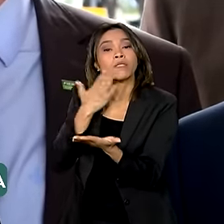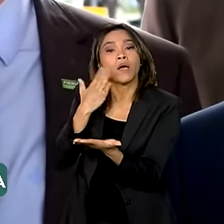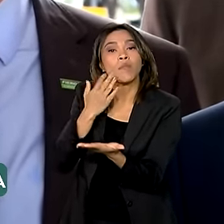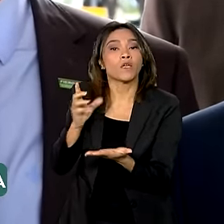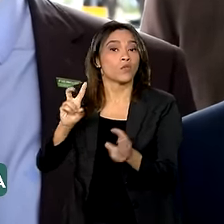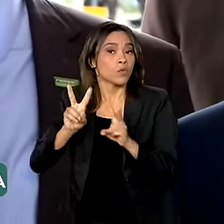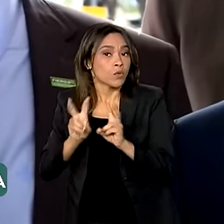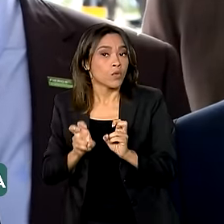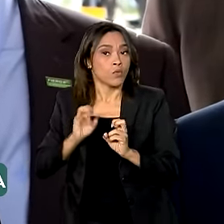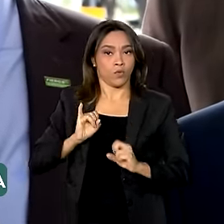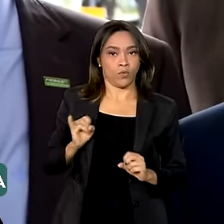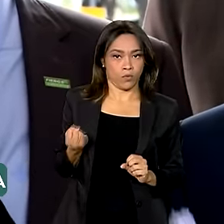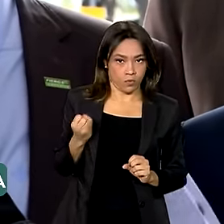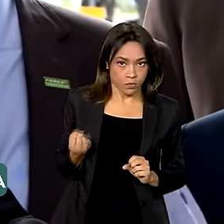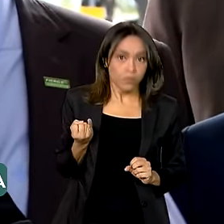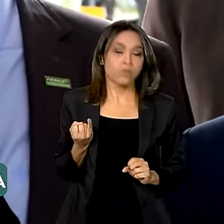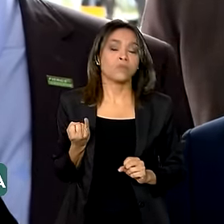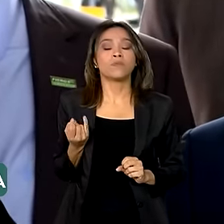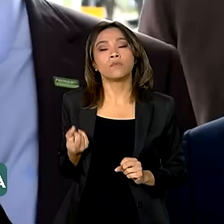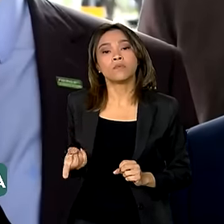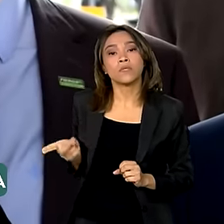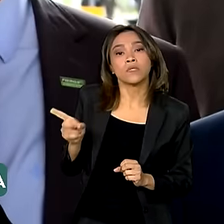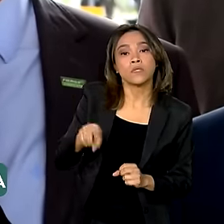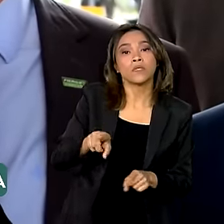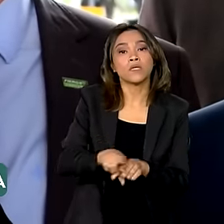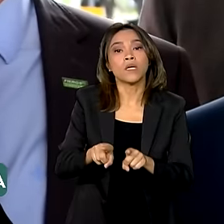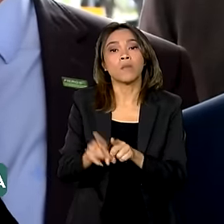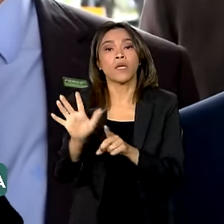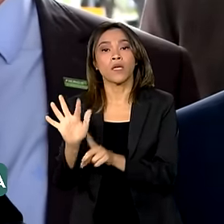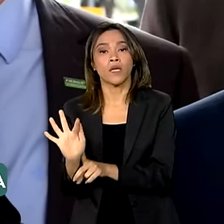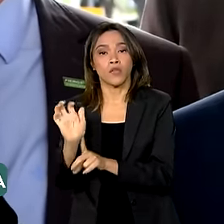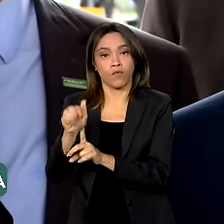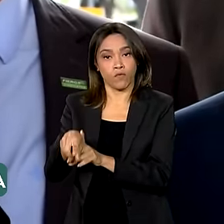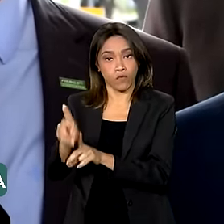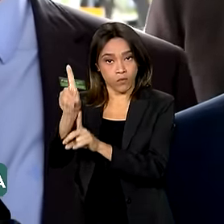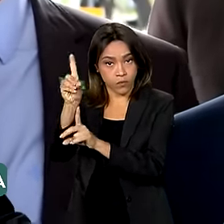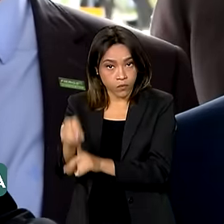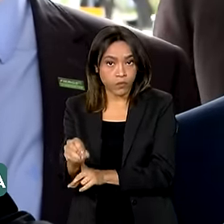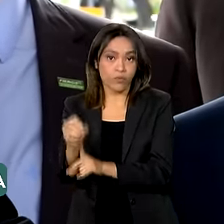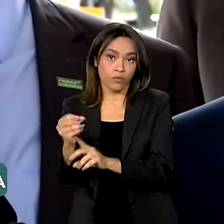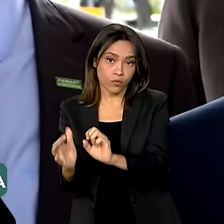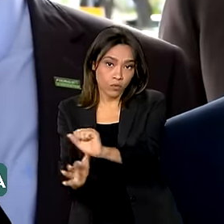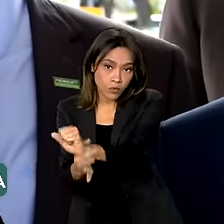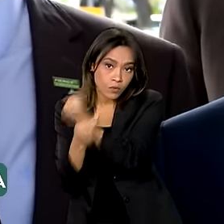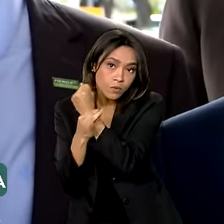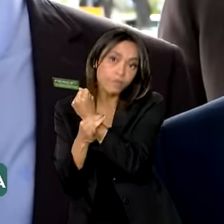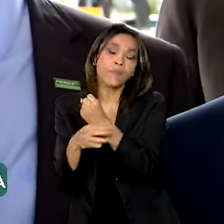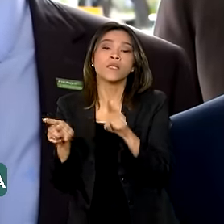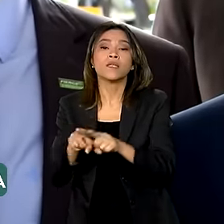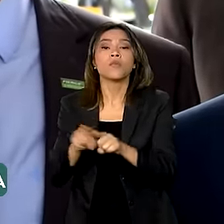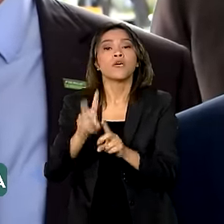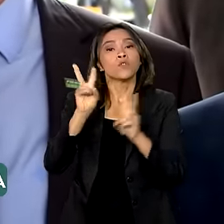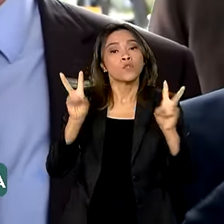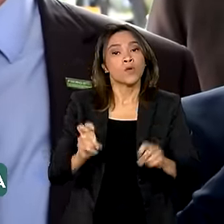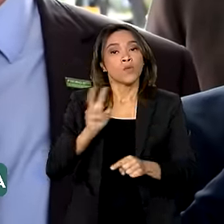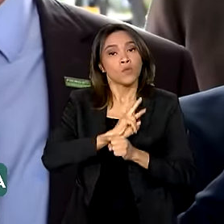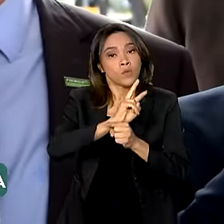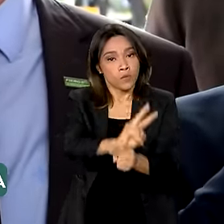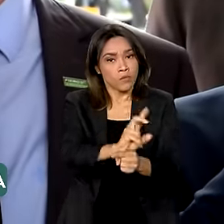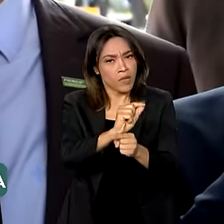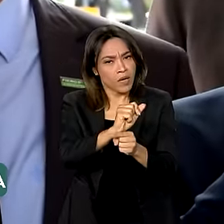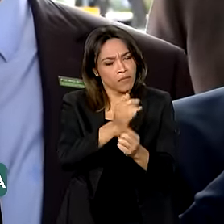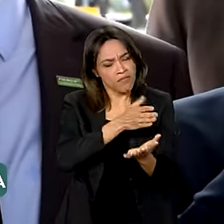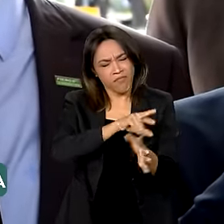e fundo garantidor e as linhas de crédito, que devem ser para tudo,